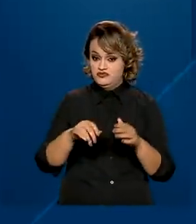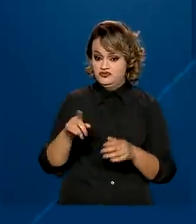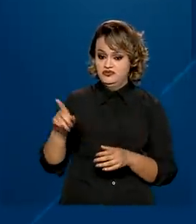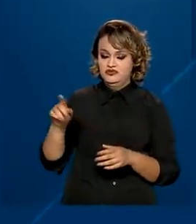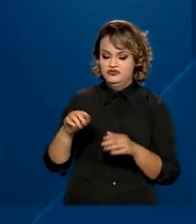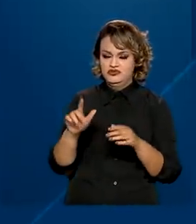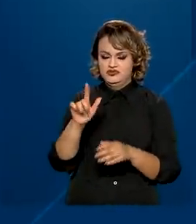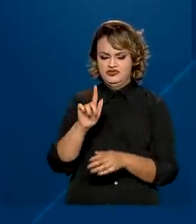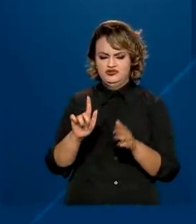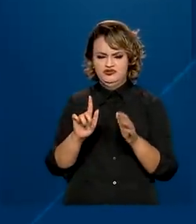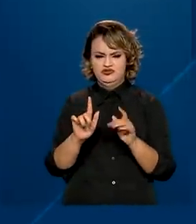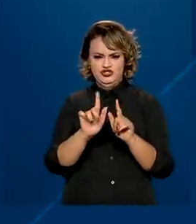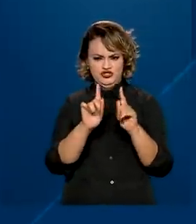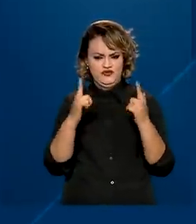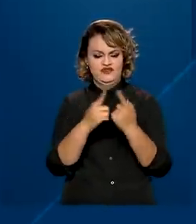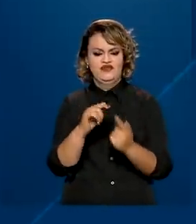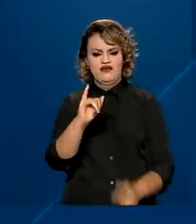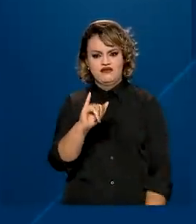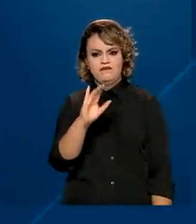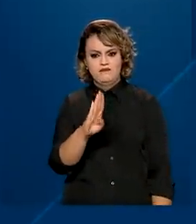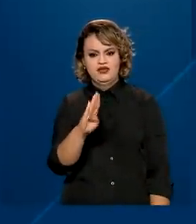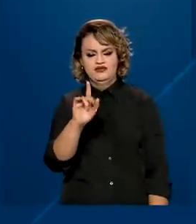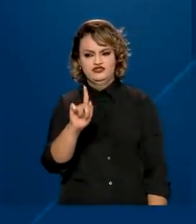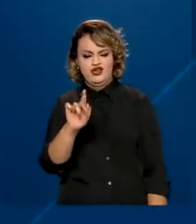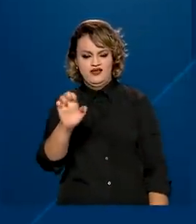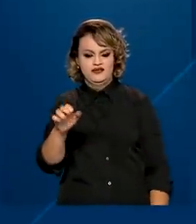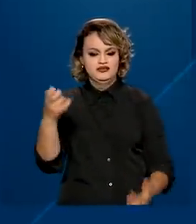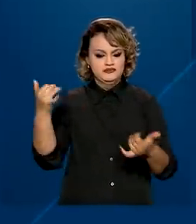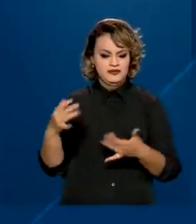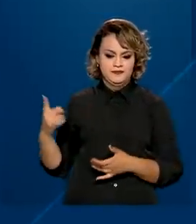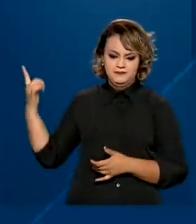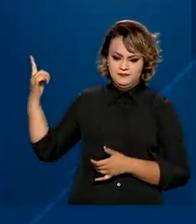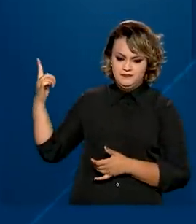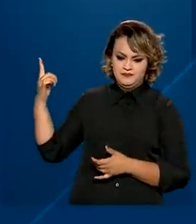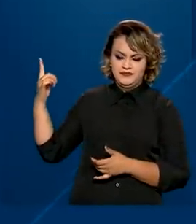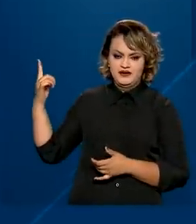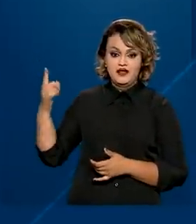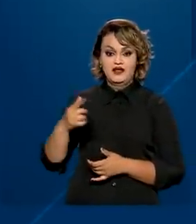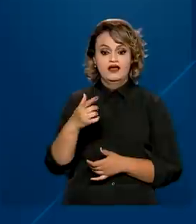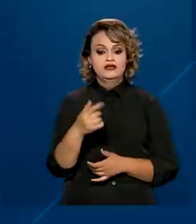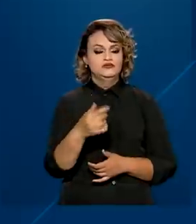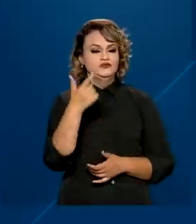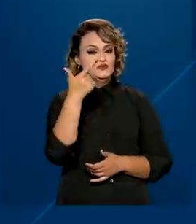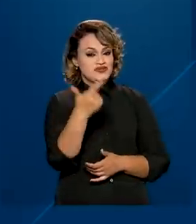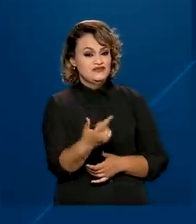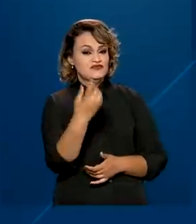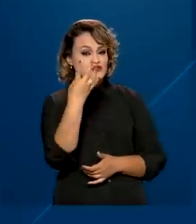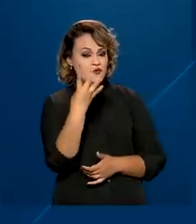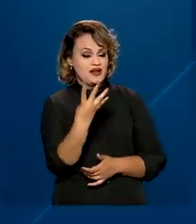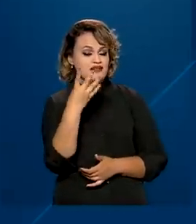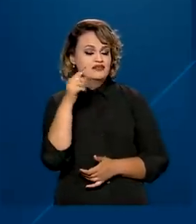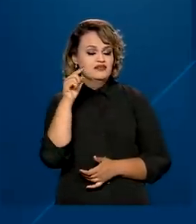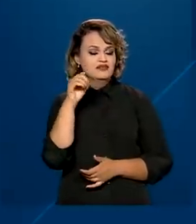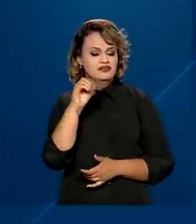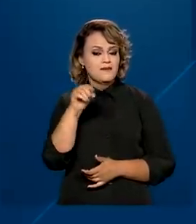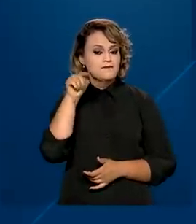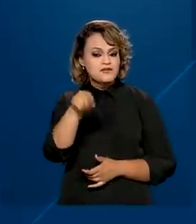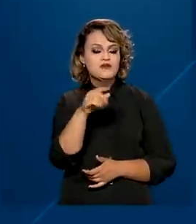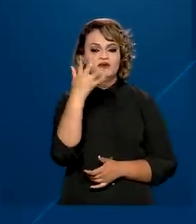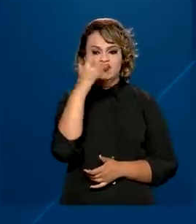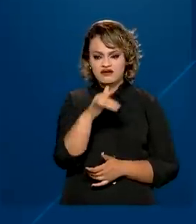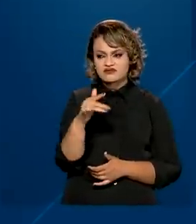de Geografia e Estatística, IBGE, no segundo trimestre de 2021, mais de 240 mil crianças e